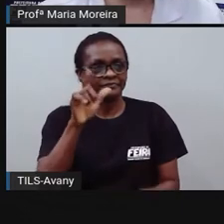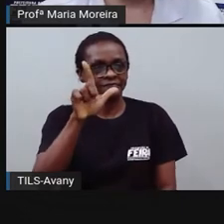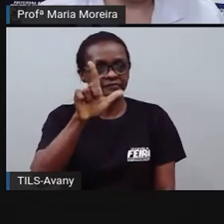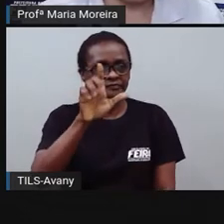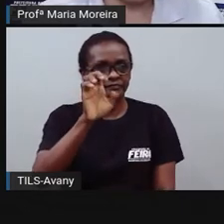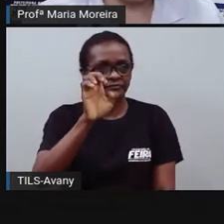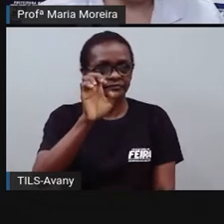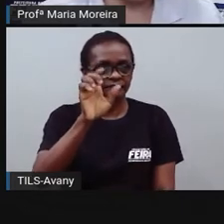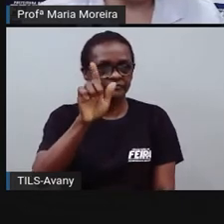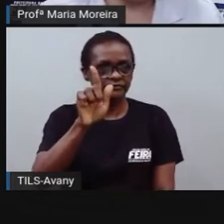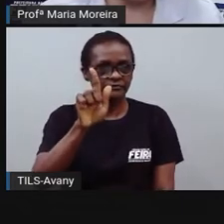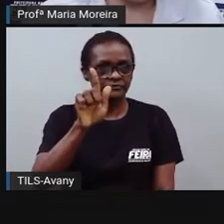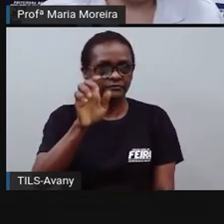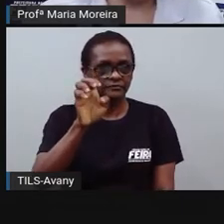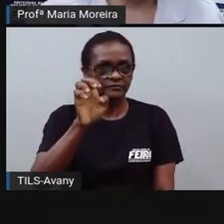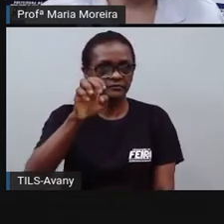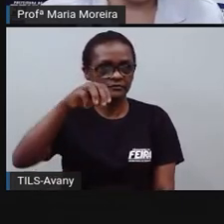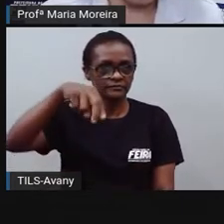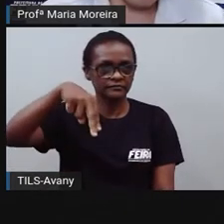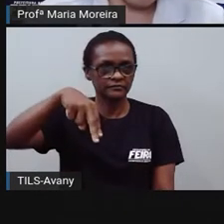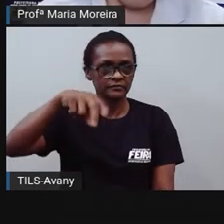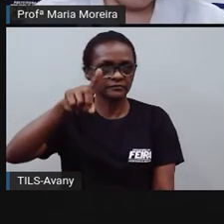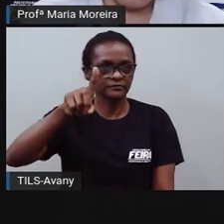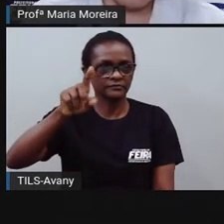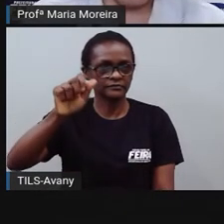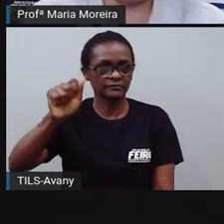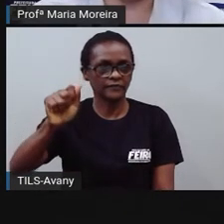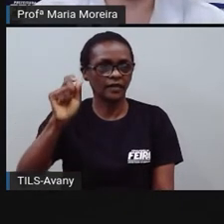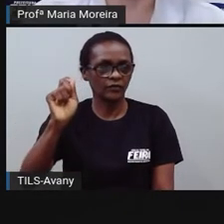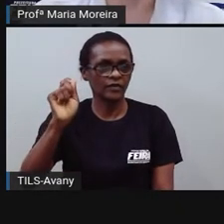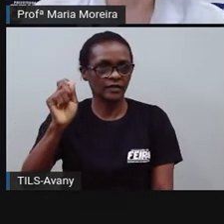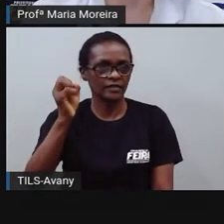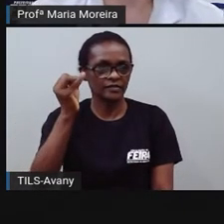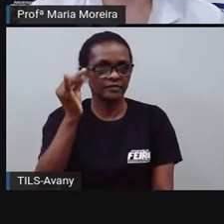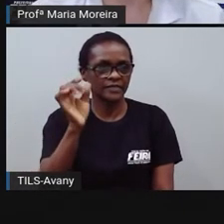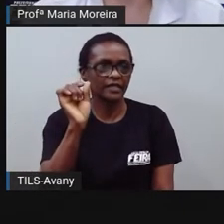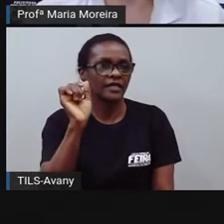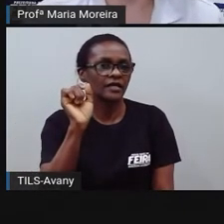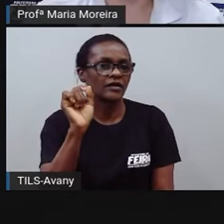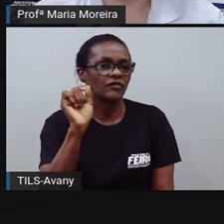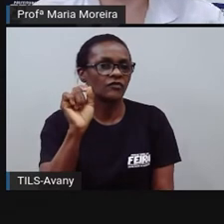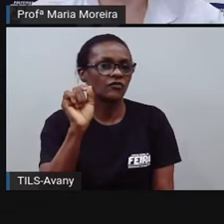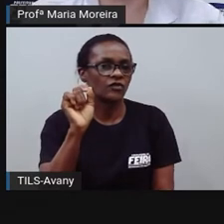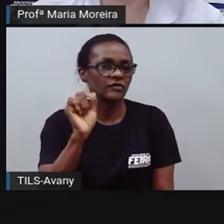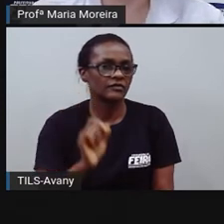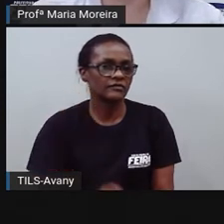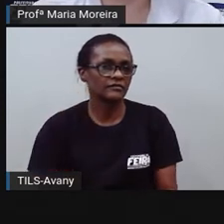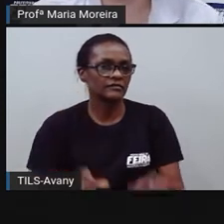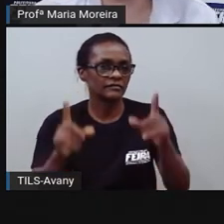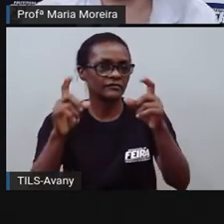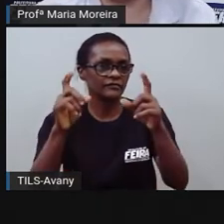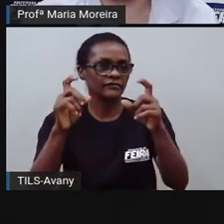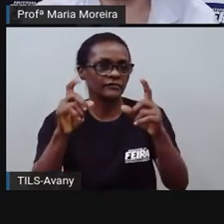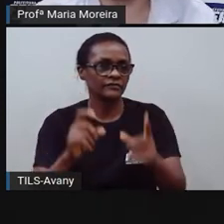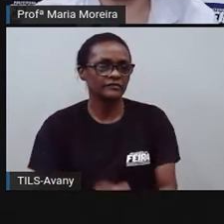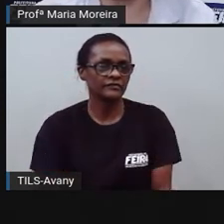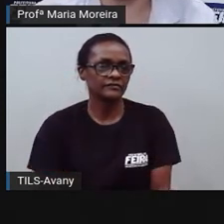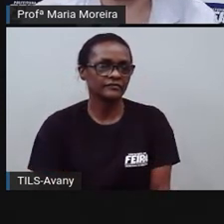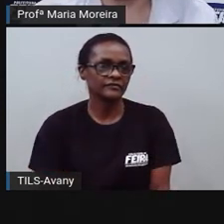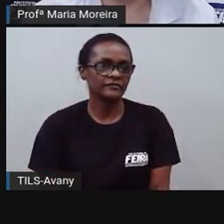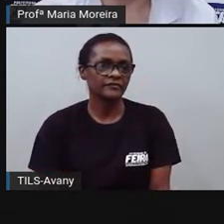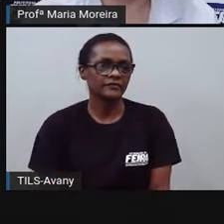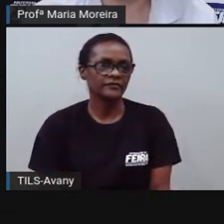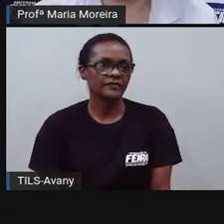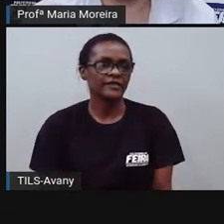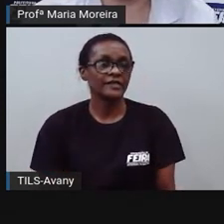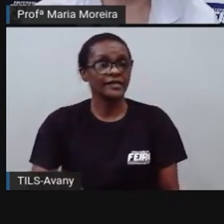foto, né? Então vamos lá. Vale lembrar que a notícia apresenta